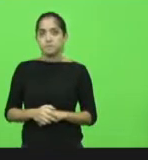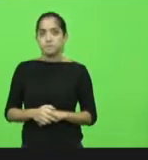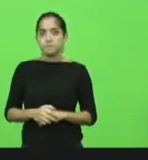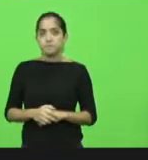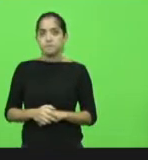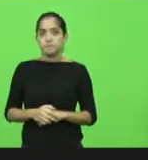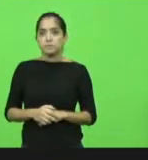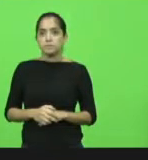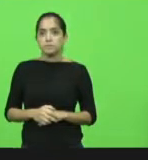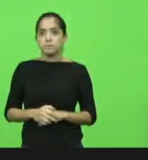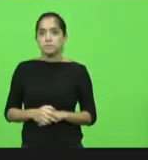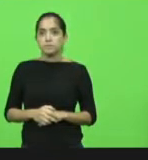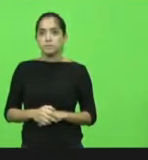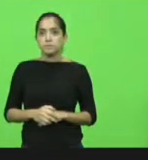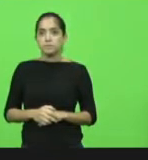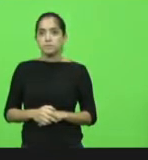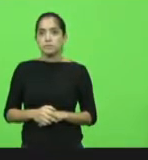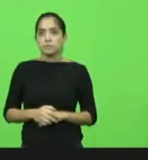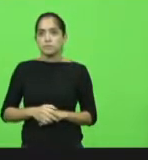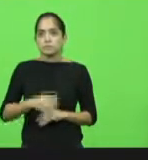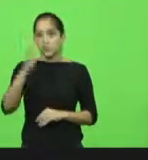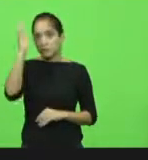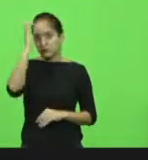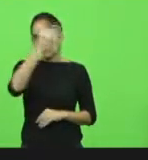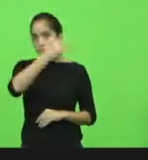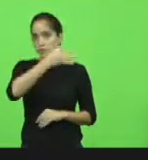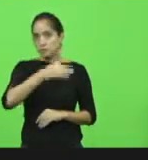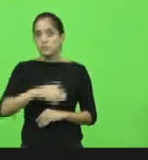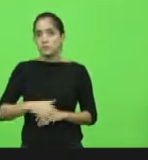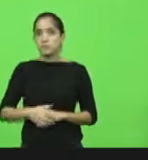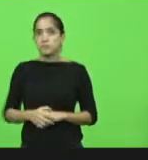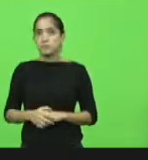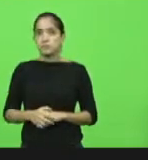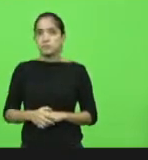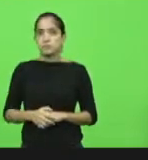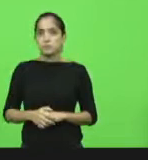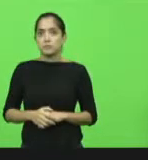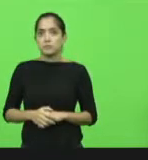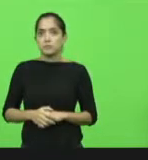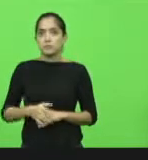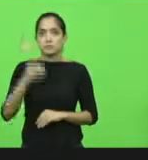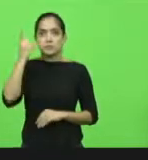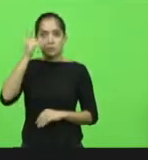Deputado Fabiano. Não consegui ouvi-lo. Deputado Laércio, voto 1.